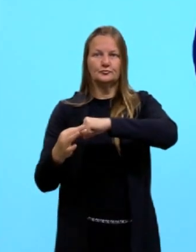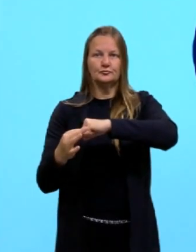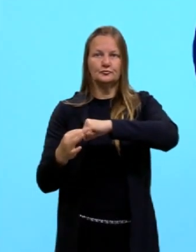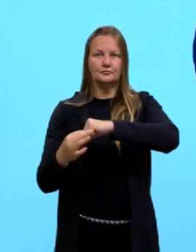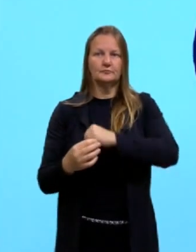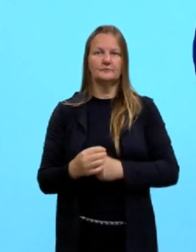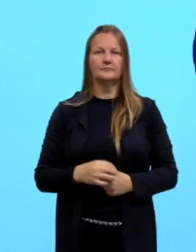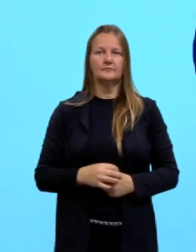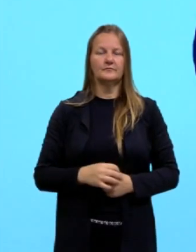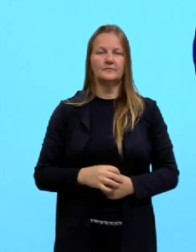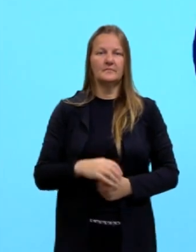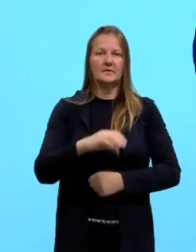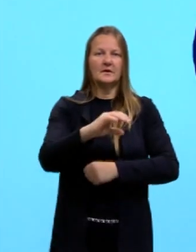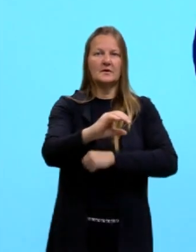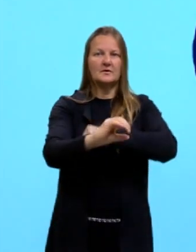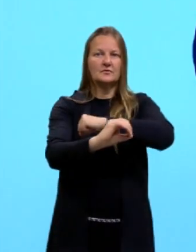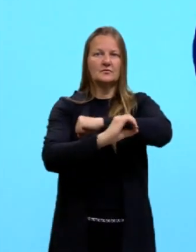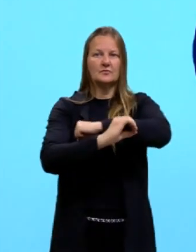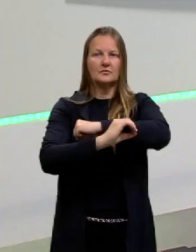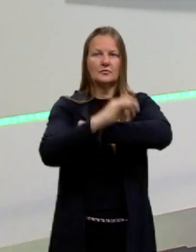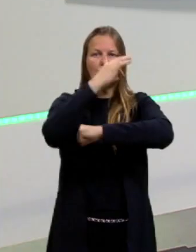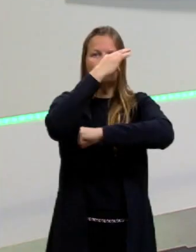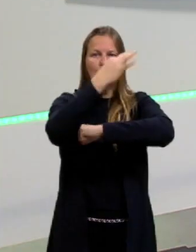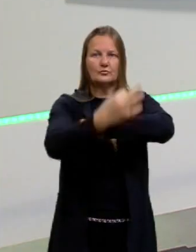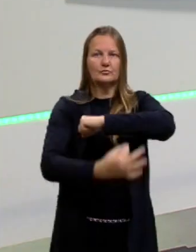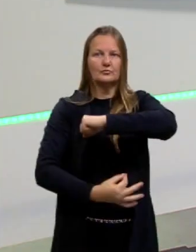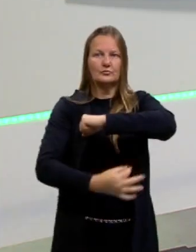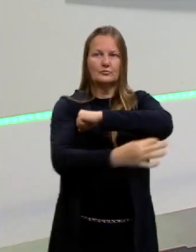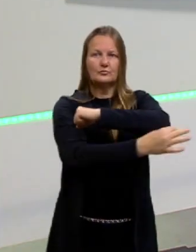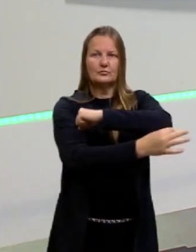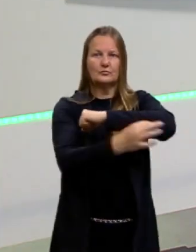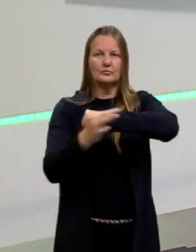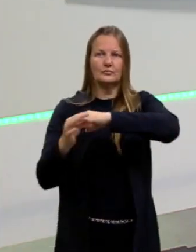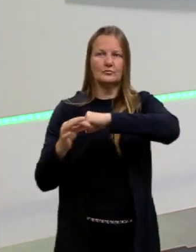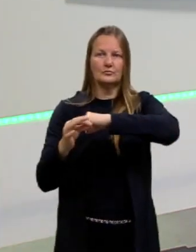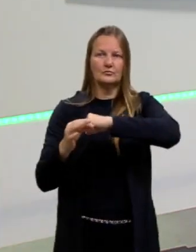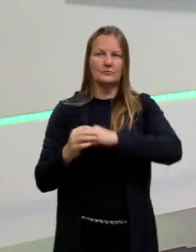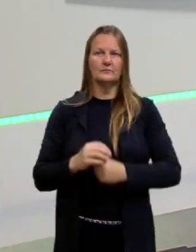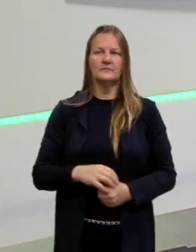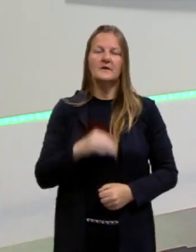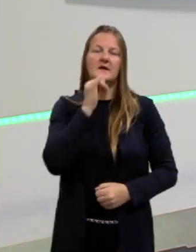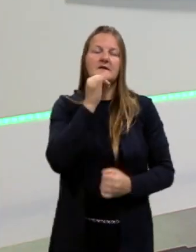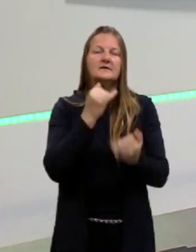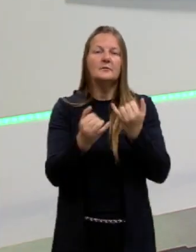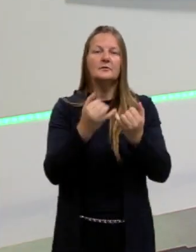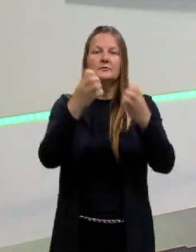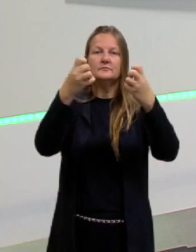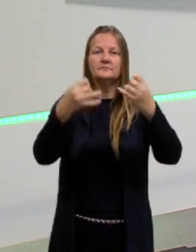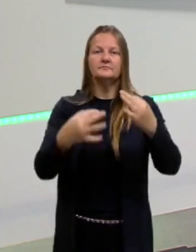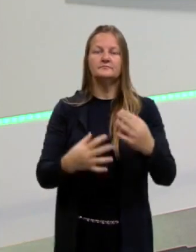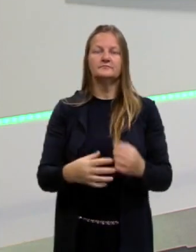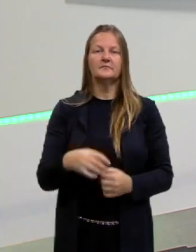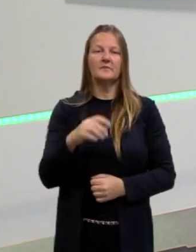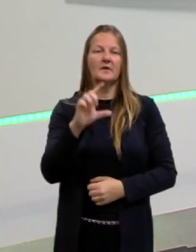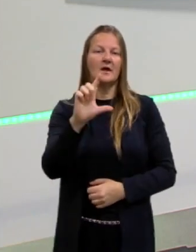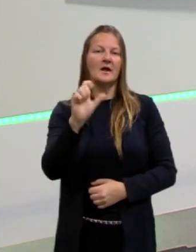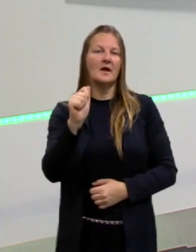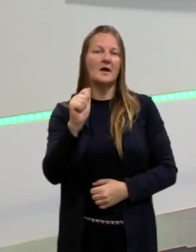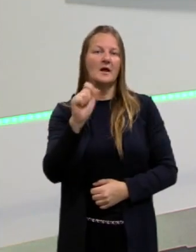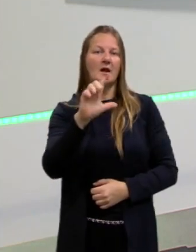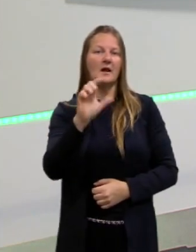latitude e a longitude também se cruzando, tá, gurizada? Vamos pegar aqui, por exemplo, a latitude, latitude 40, né?